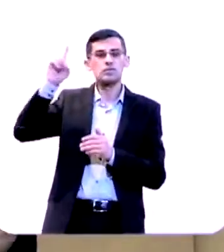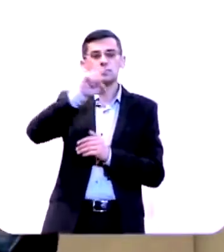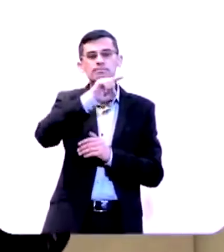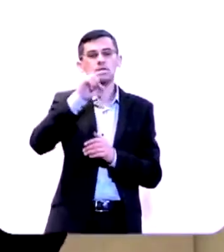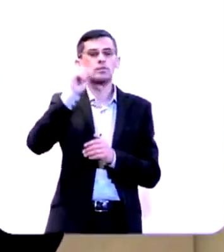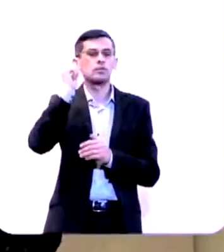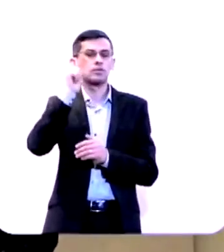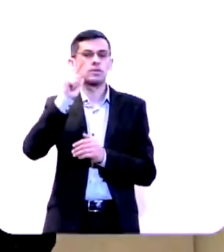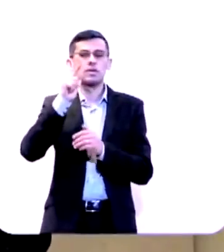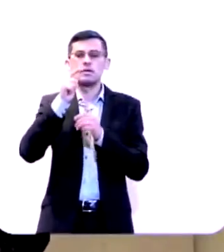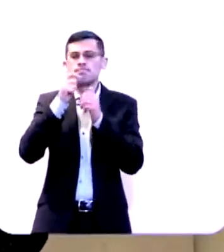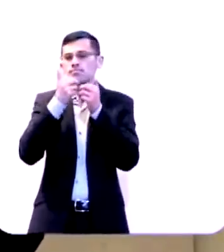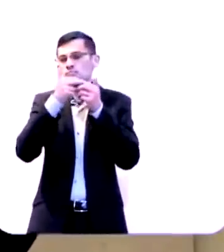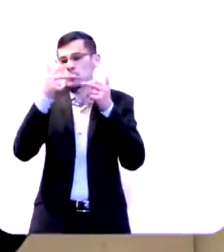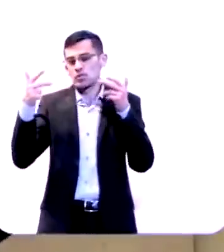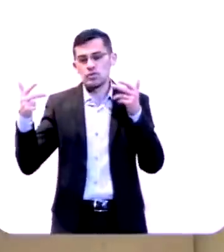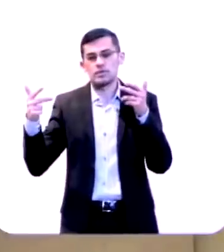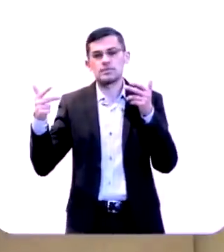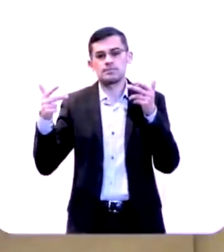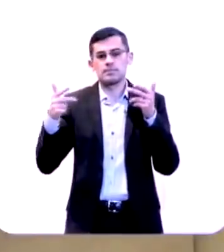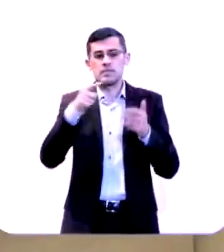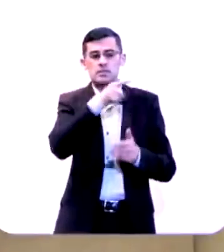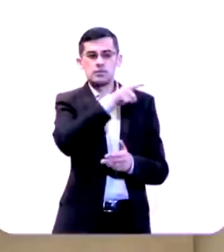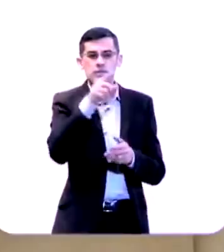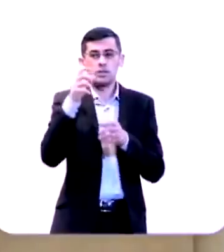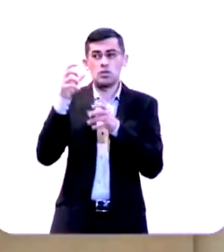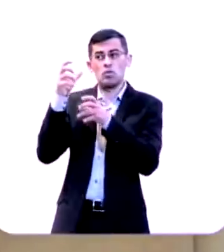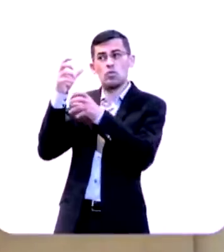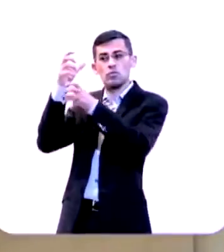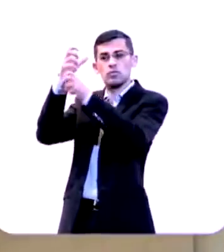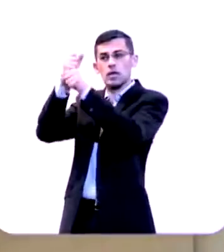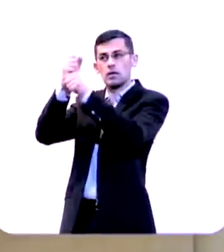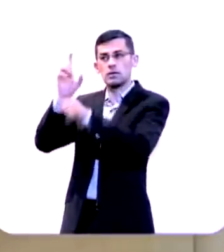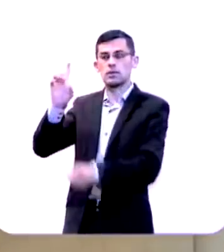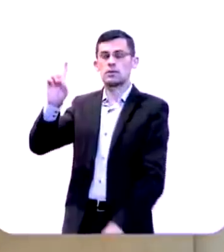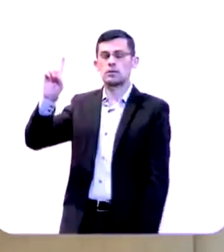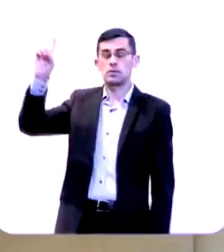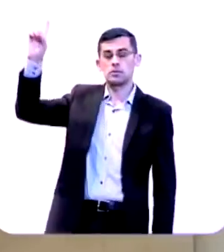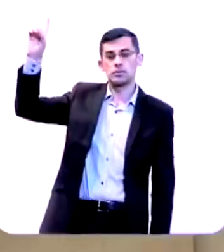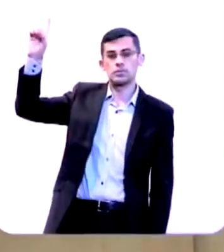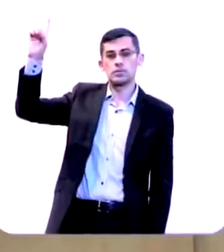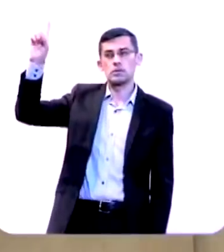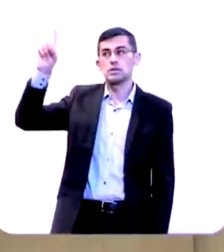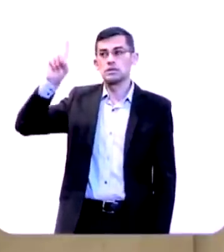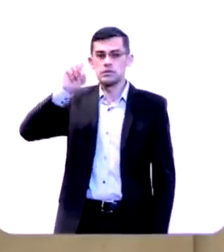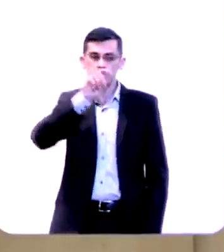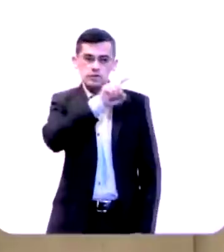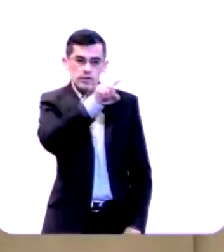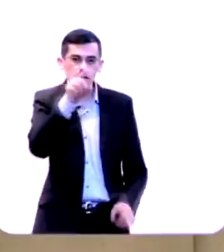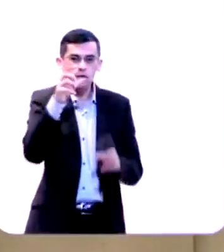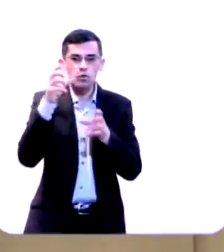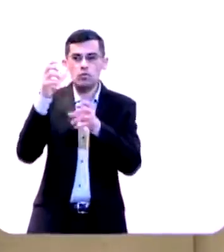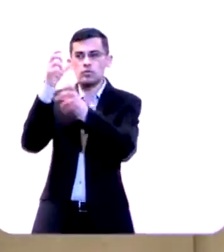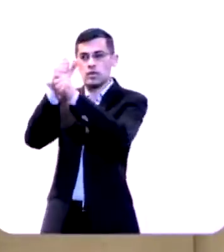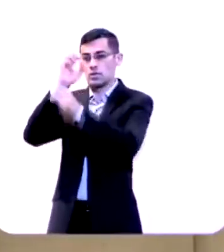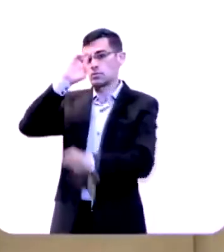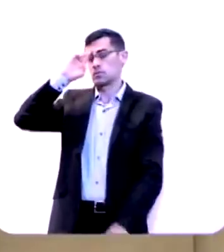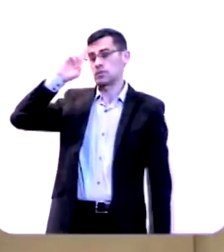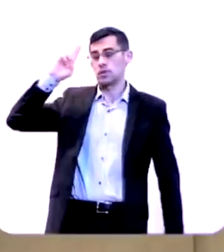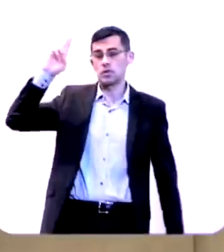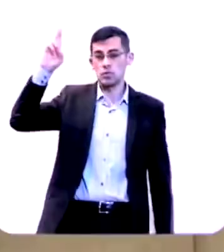chave do tesouro se você confiar em Deus se você confiar no Senhor